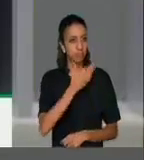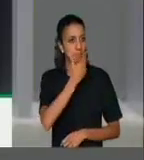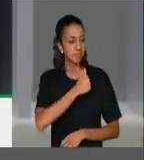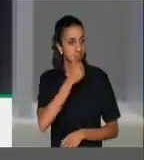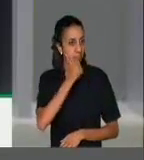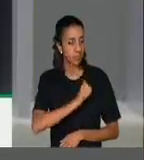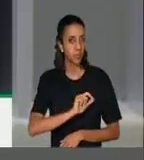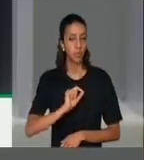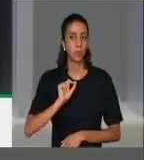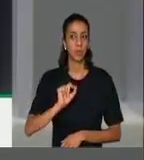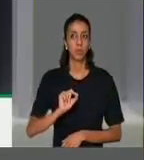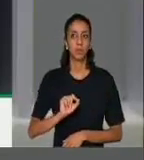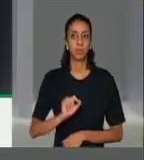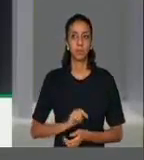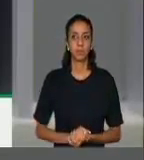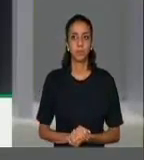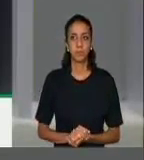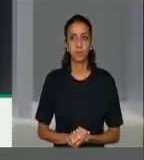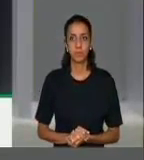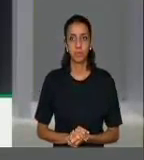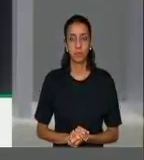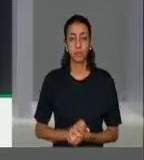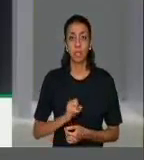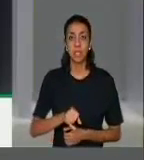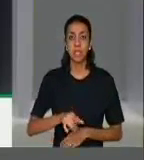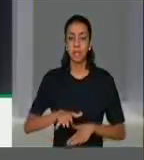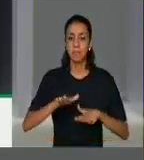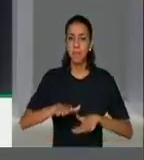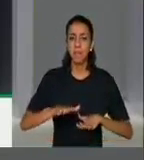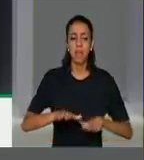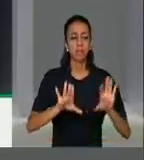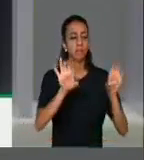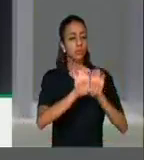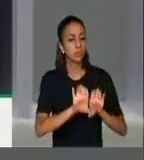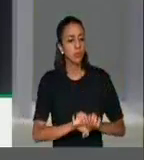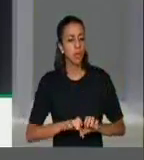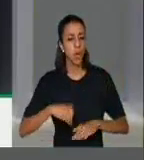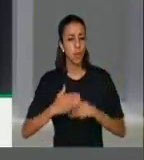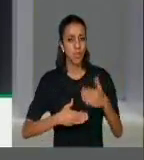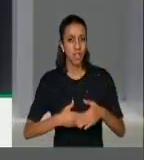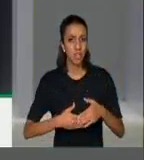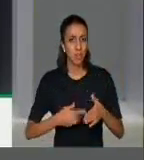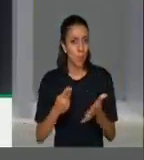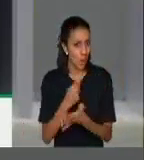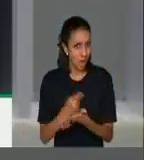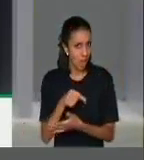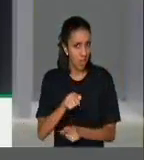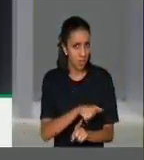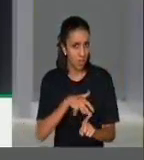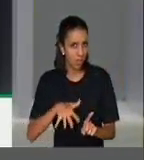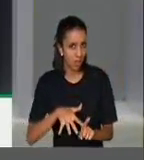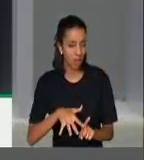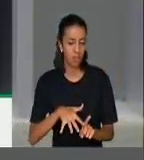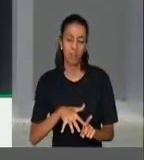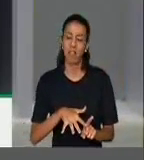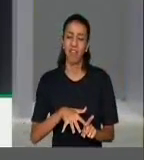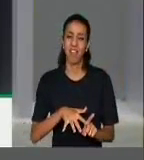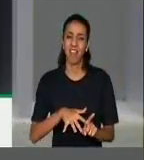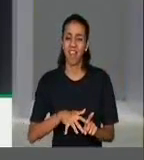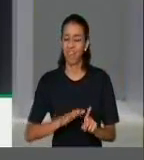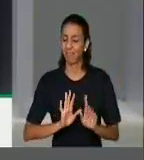senhores, que quando mantivemos estruturas e processos injustos em nossa sociedade, que